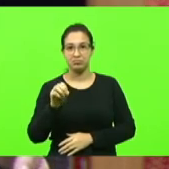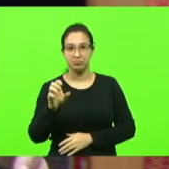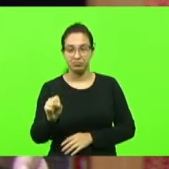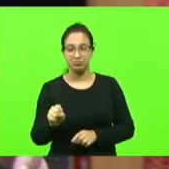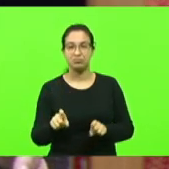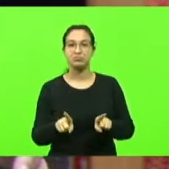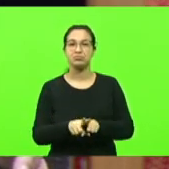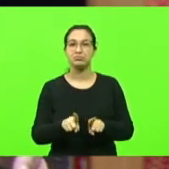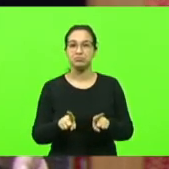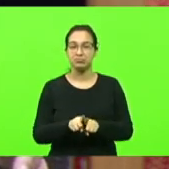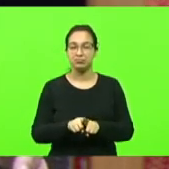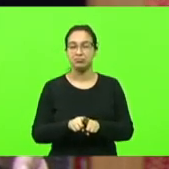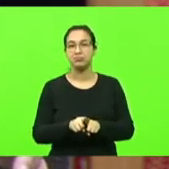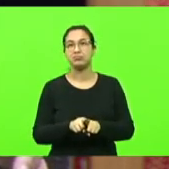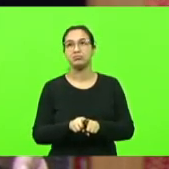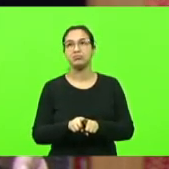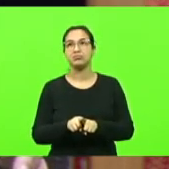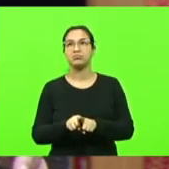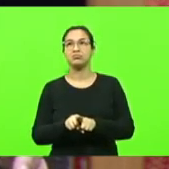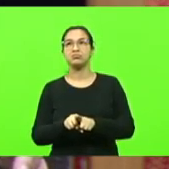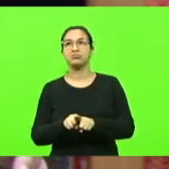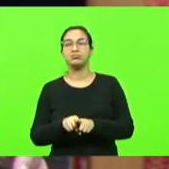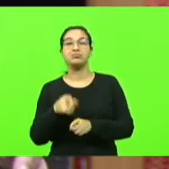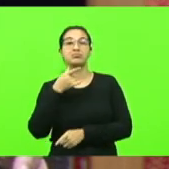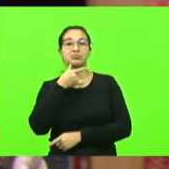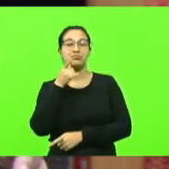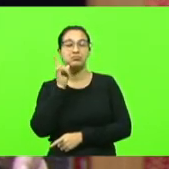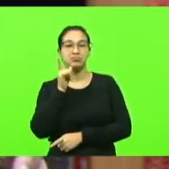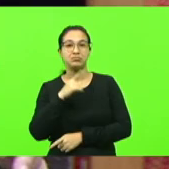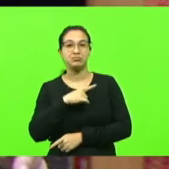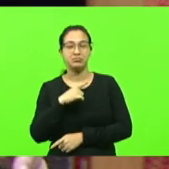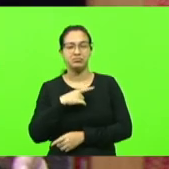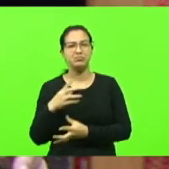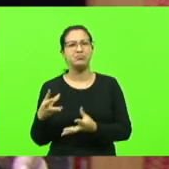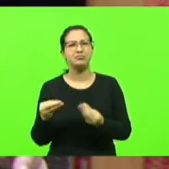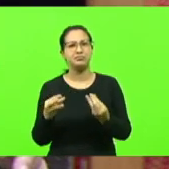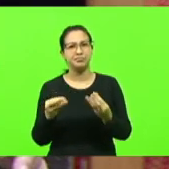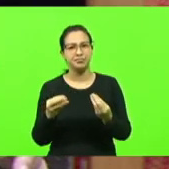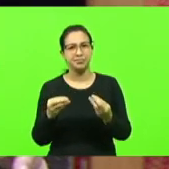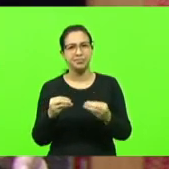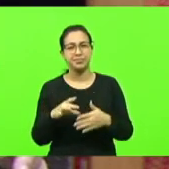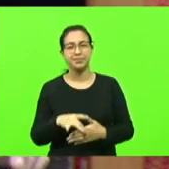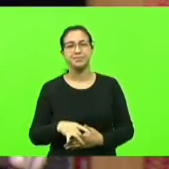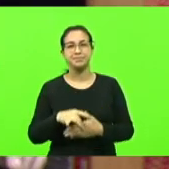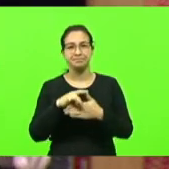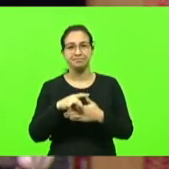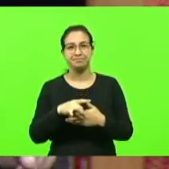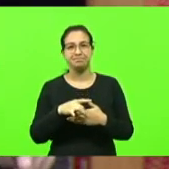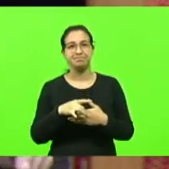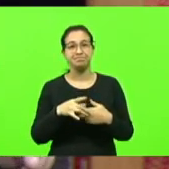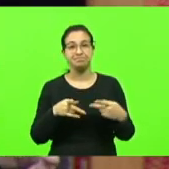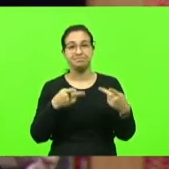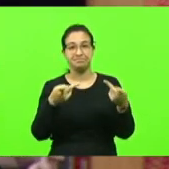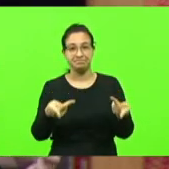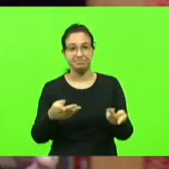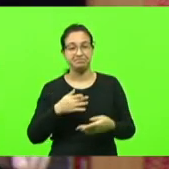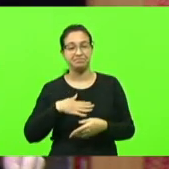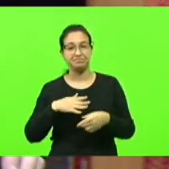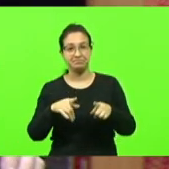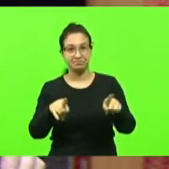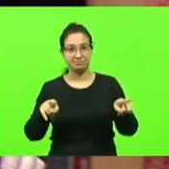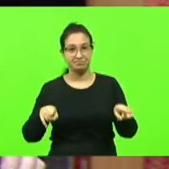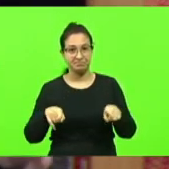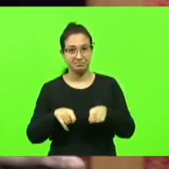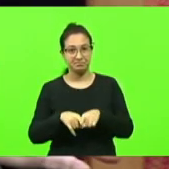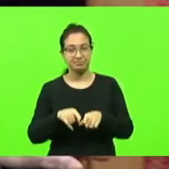Alexandre Massaranduba então ontem tivemos bastante lideranças presente no gabinete e fazer